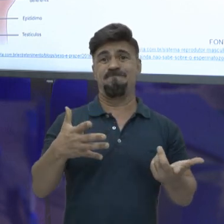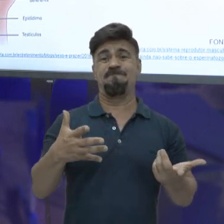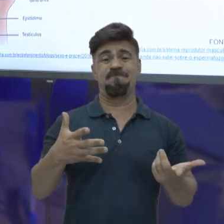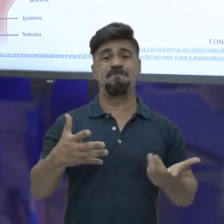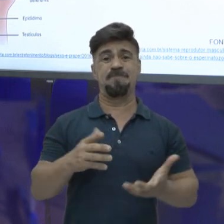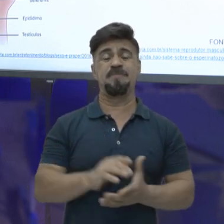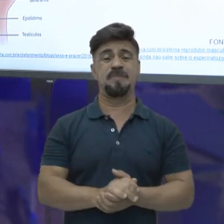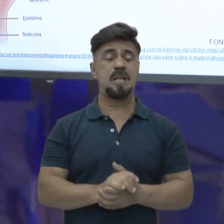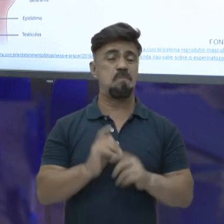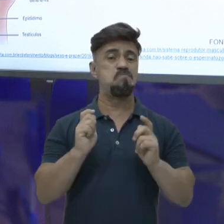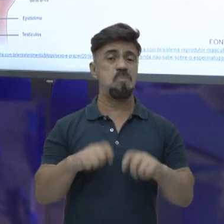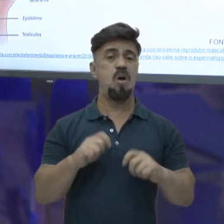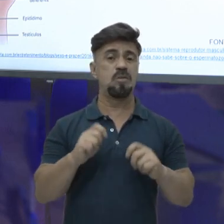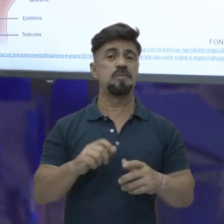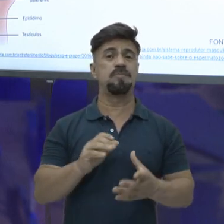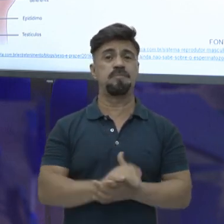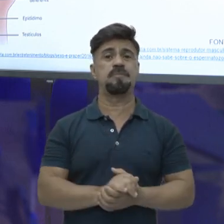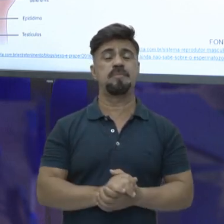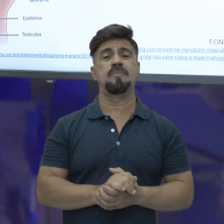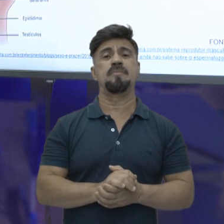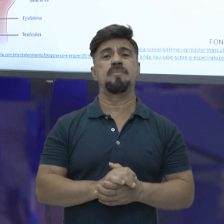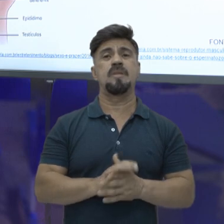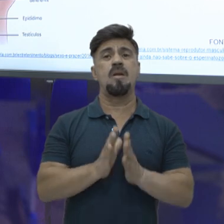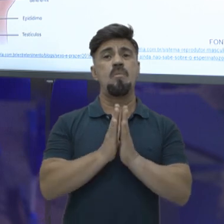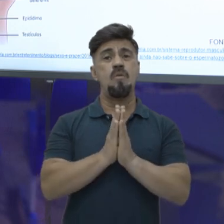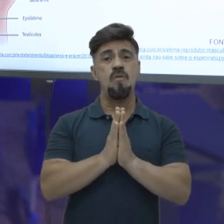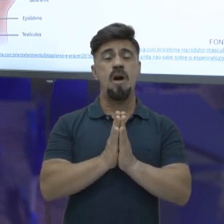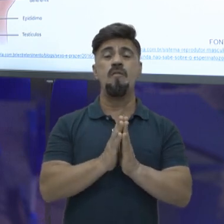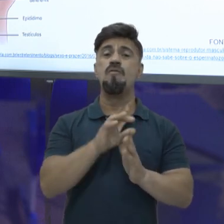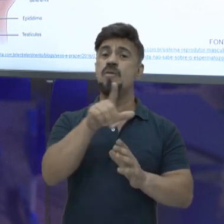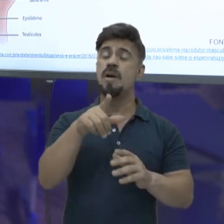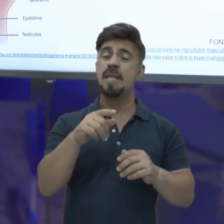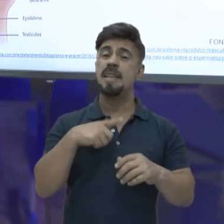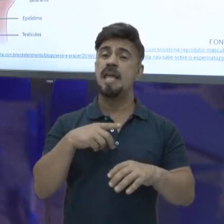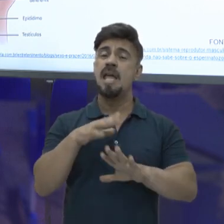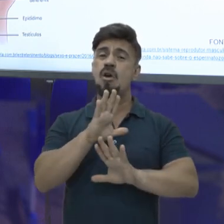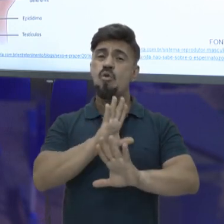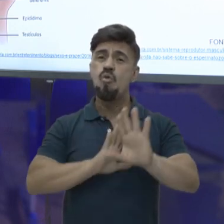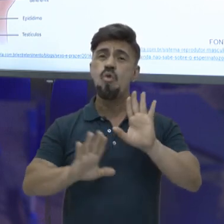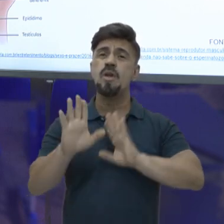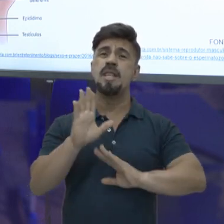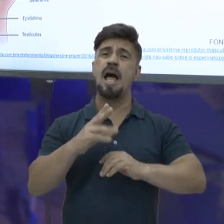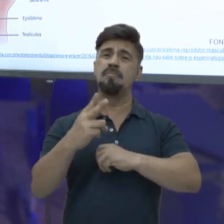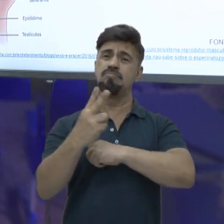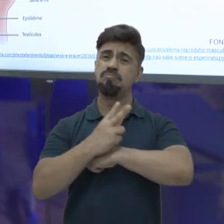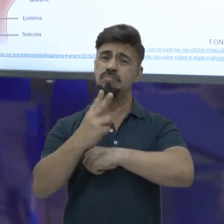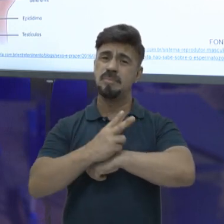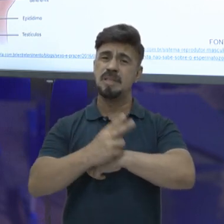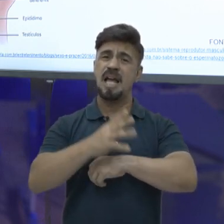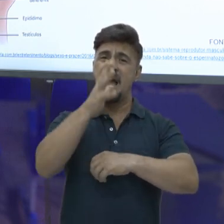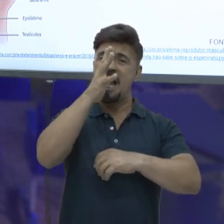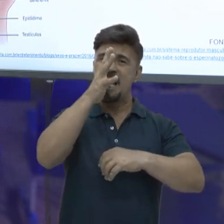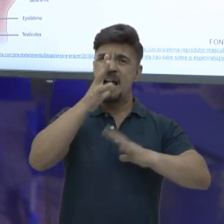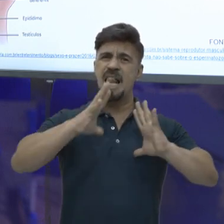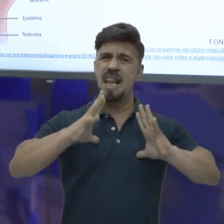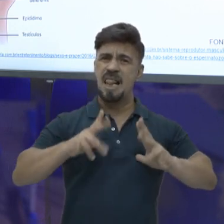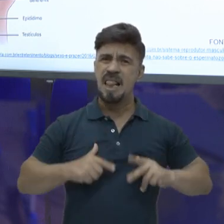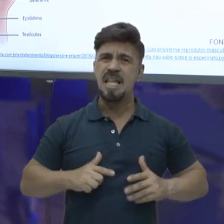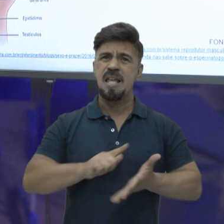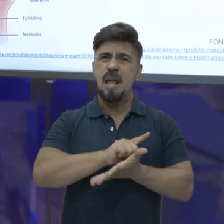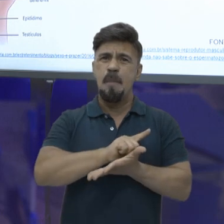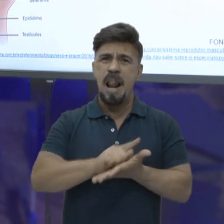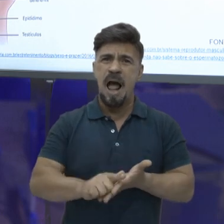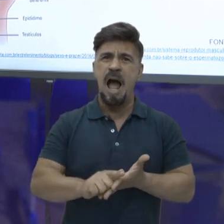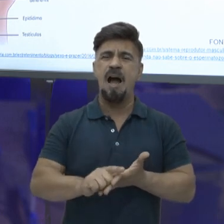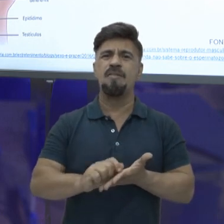característica sexual masculina, tá? Então, por favor, pessoal, tomem cuidado com o pênis de vocês. Façam a higiene corretamente